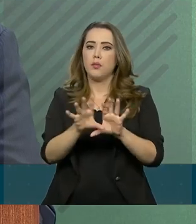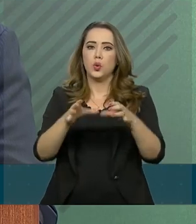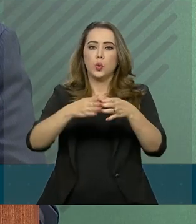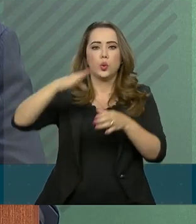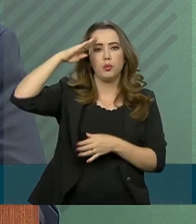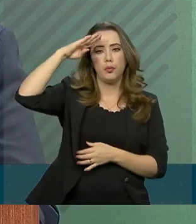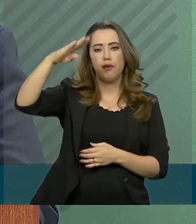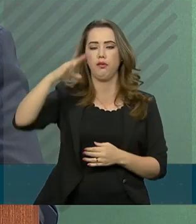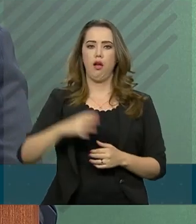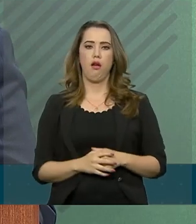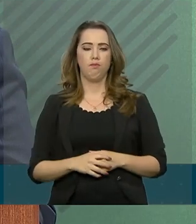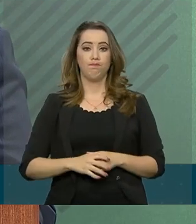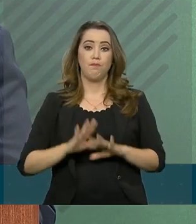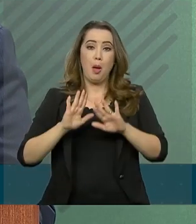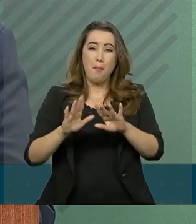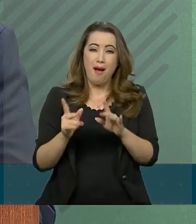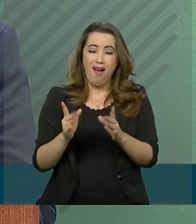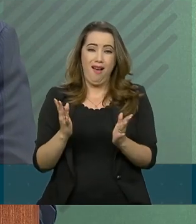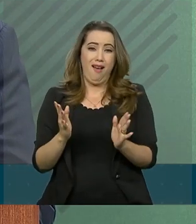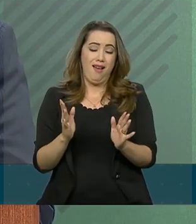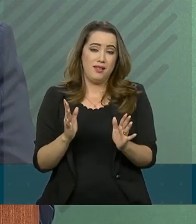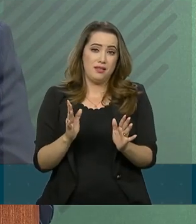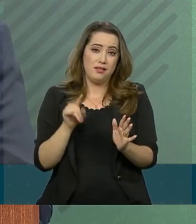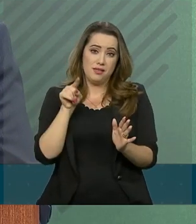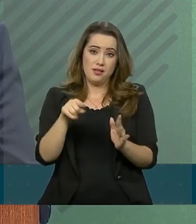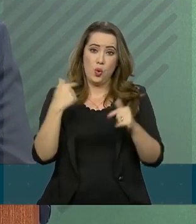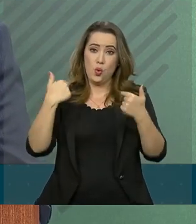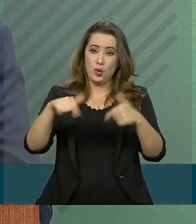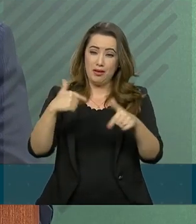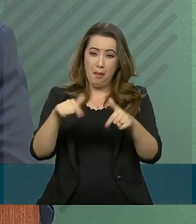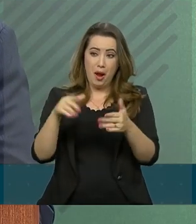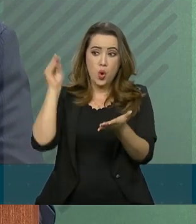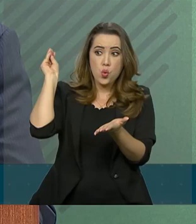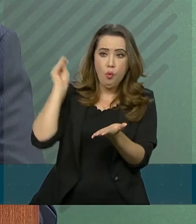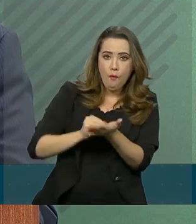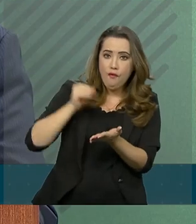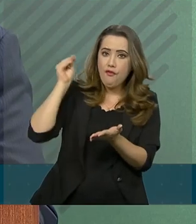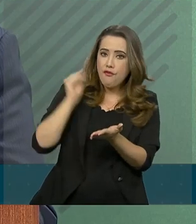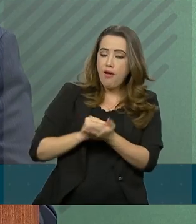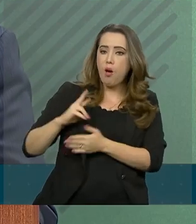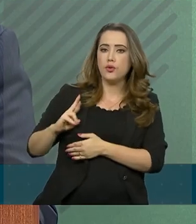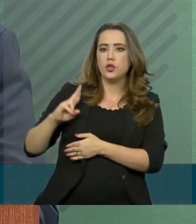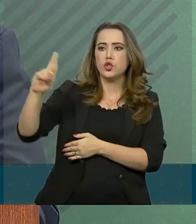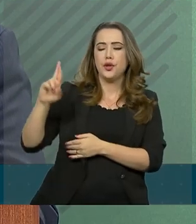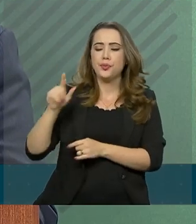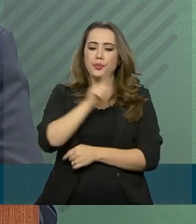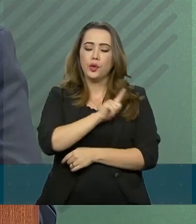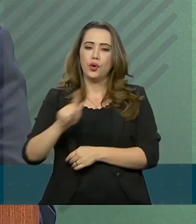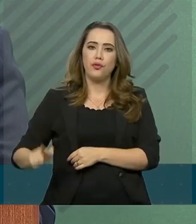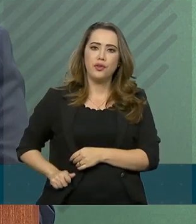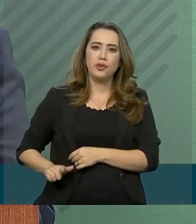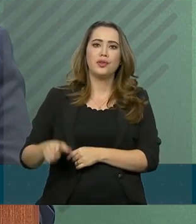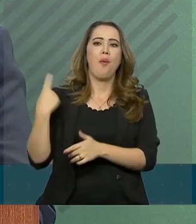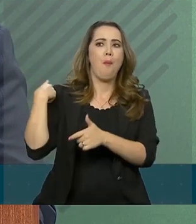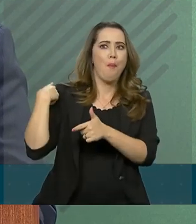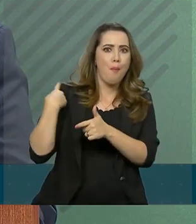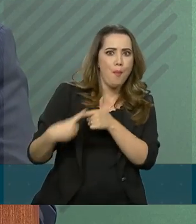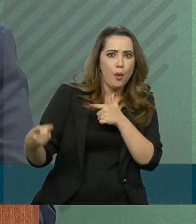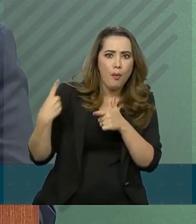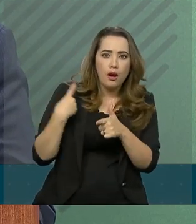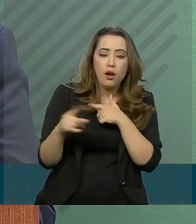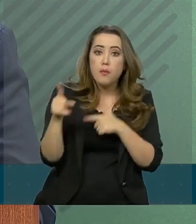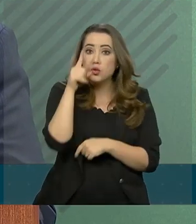Em contrapartida, a ação irresponsável daquele governante deixou vulnerável